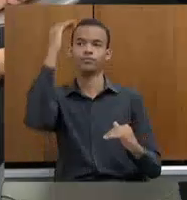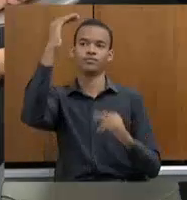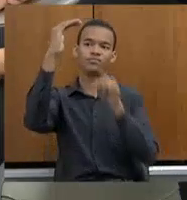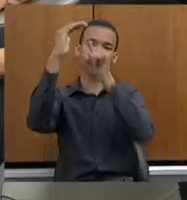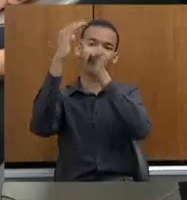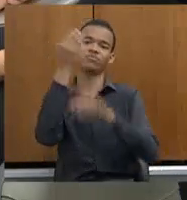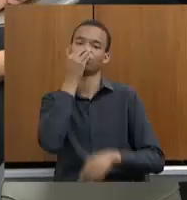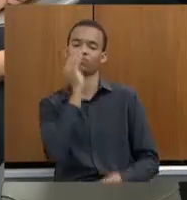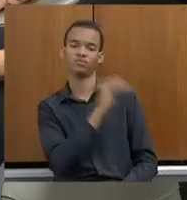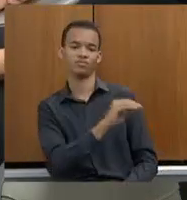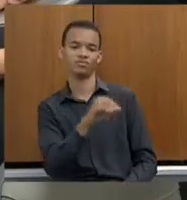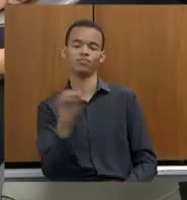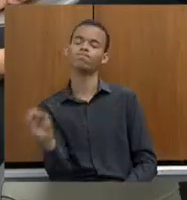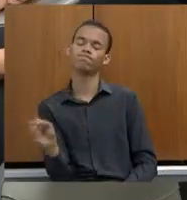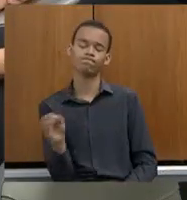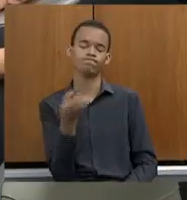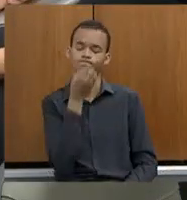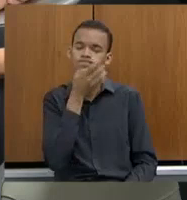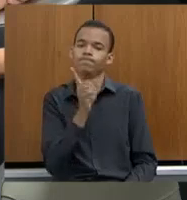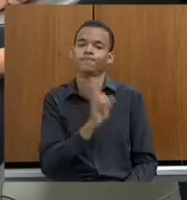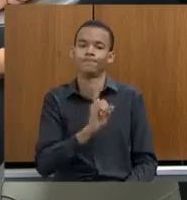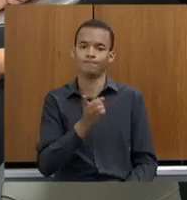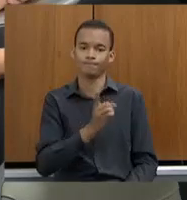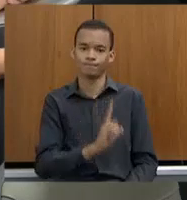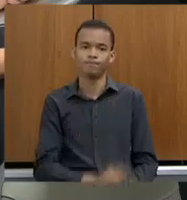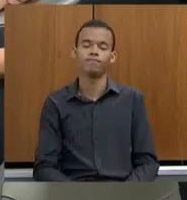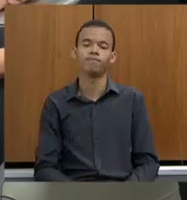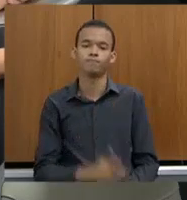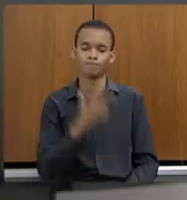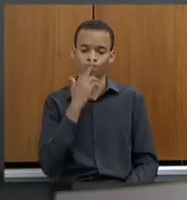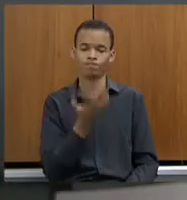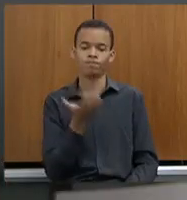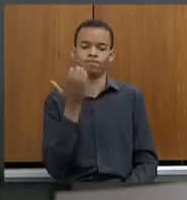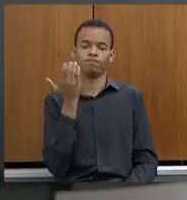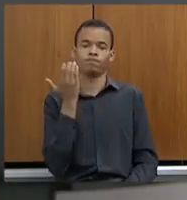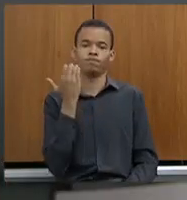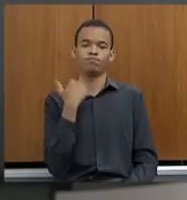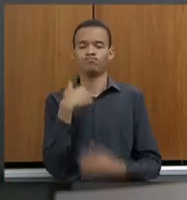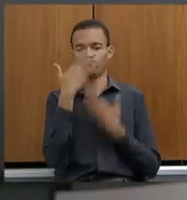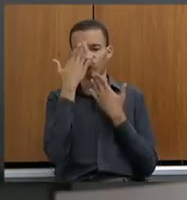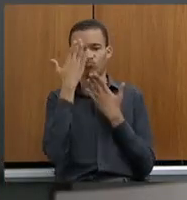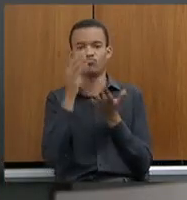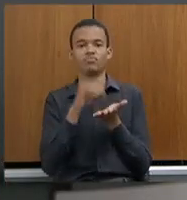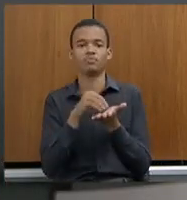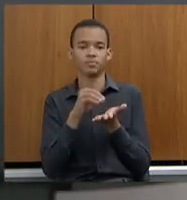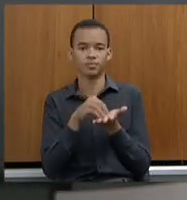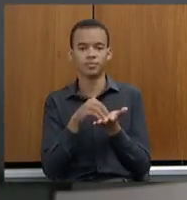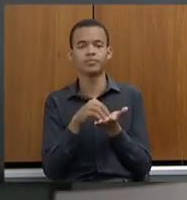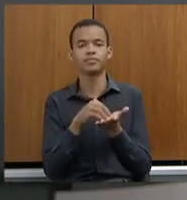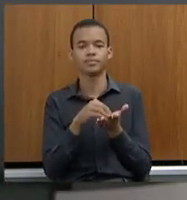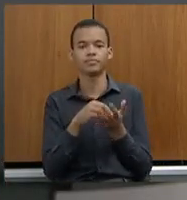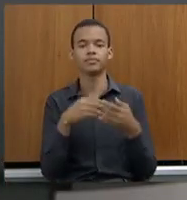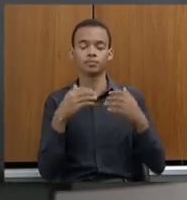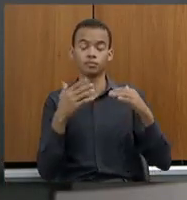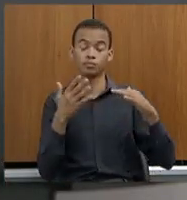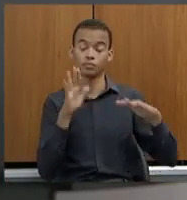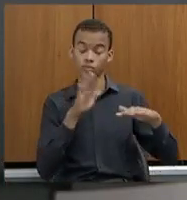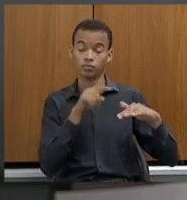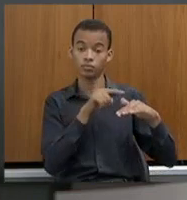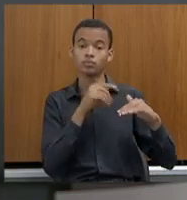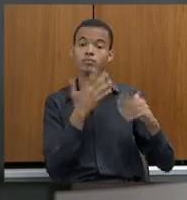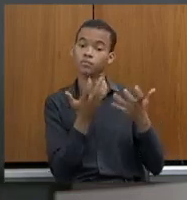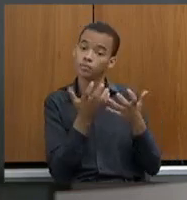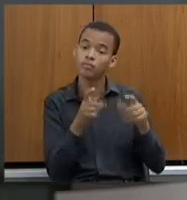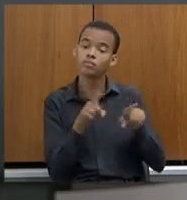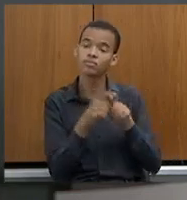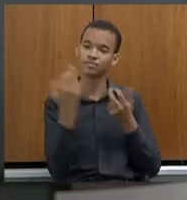trilhar a escada para subir até o topo da carreira, em qualquer carreira que ele